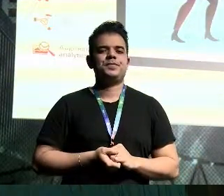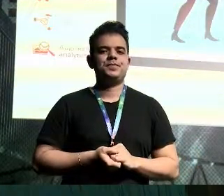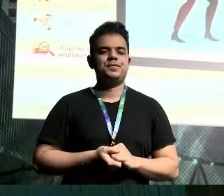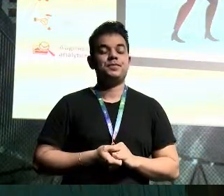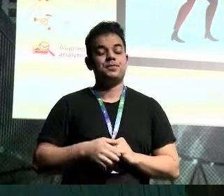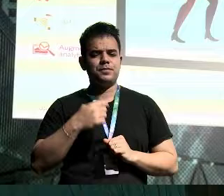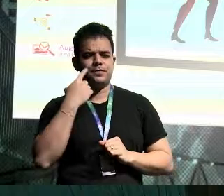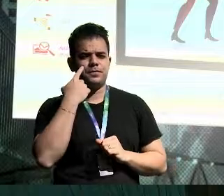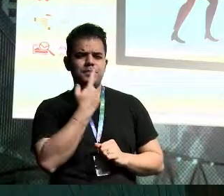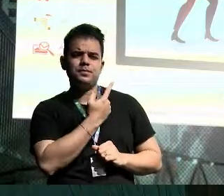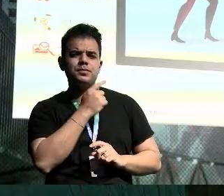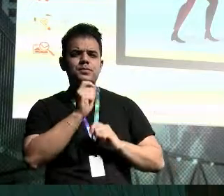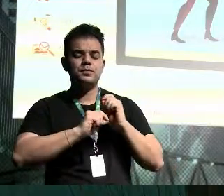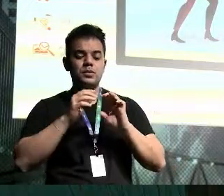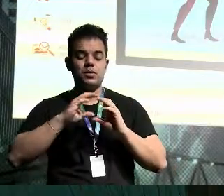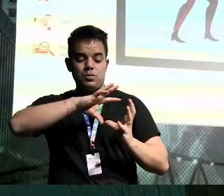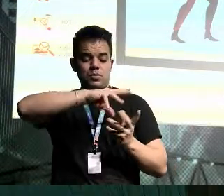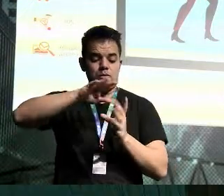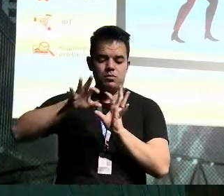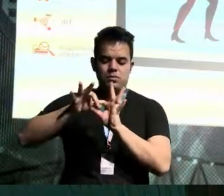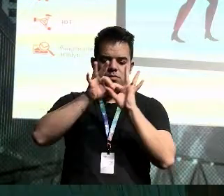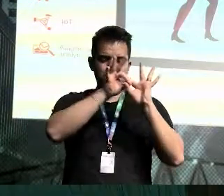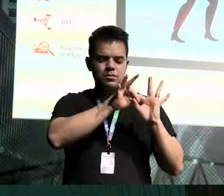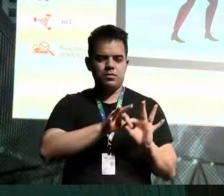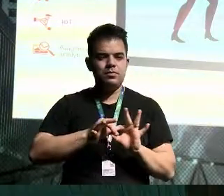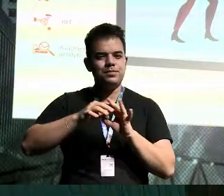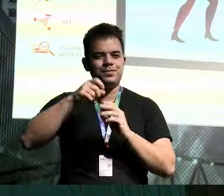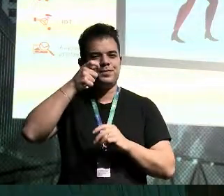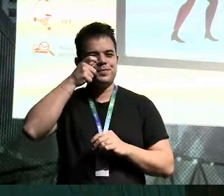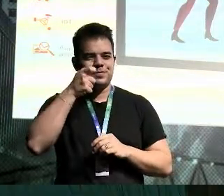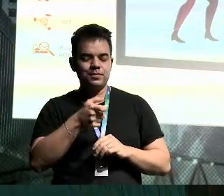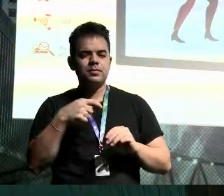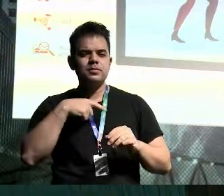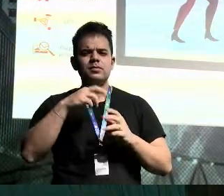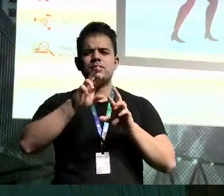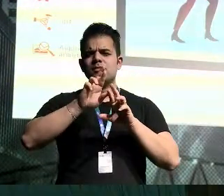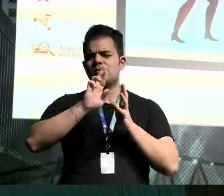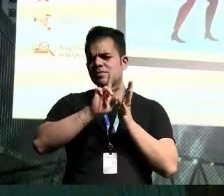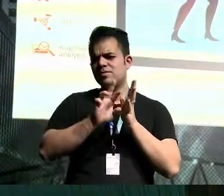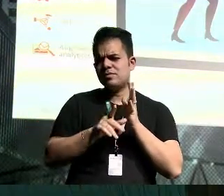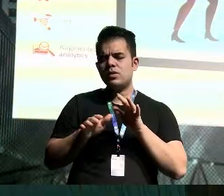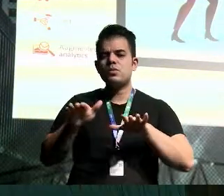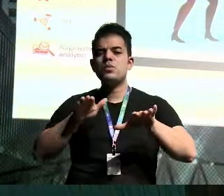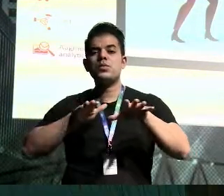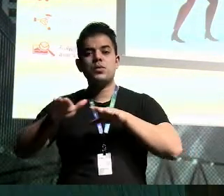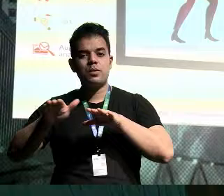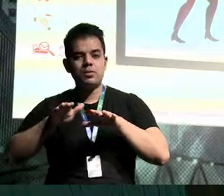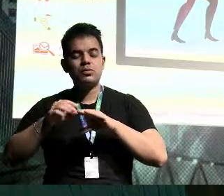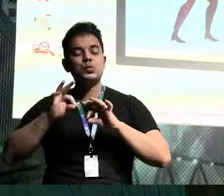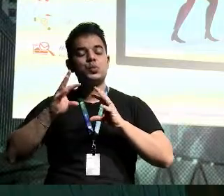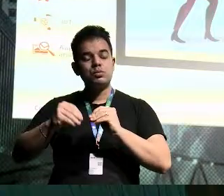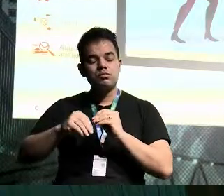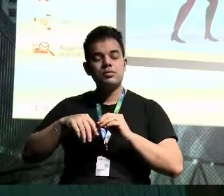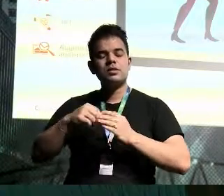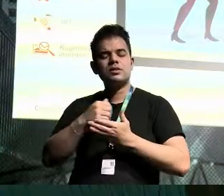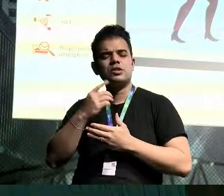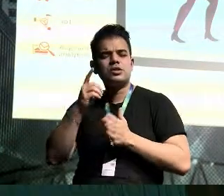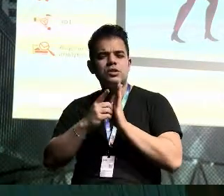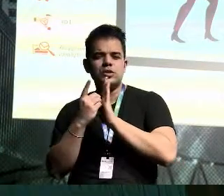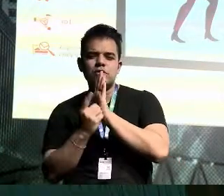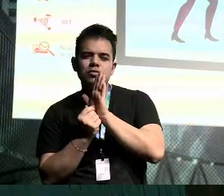Aí algumas possibilidades de um mundo conectado. Interessante. Você tem toda uma questão de mobilidade, digital assistant,